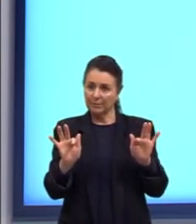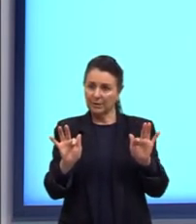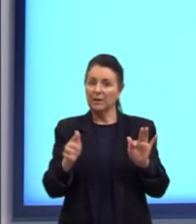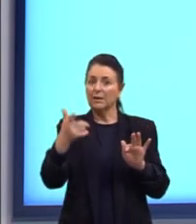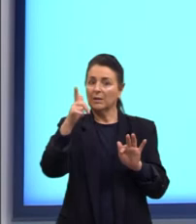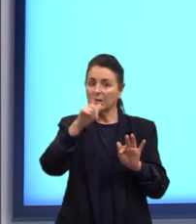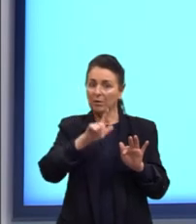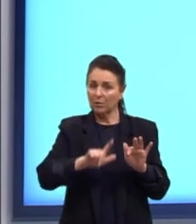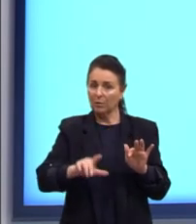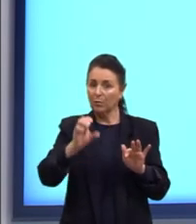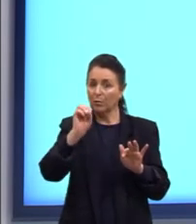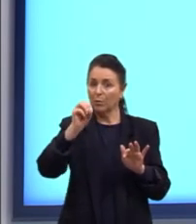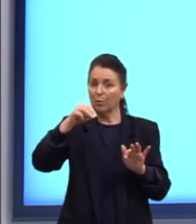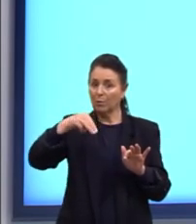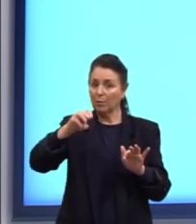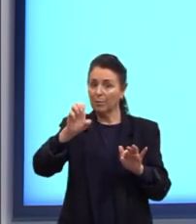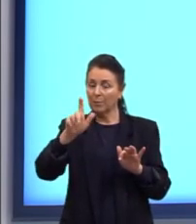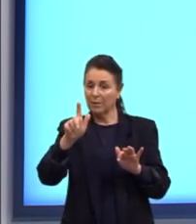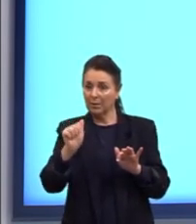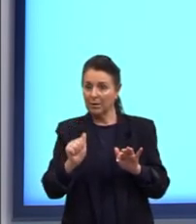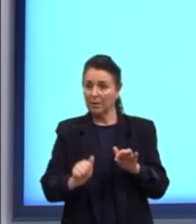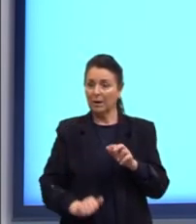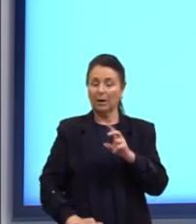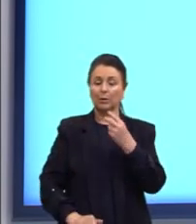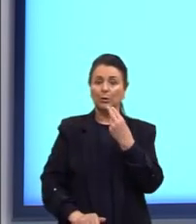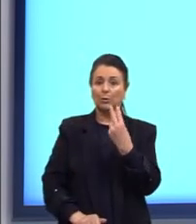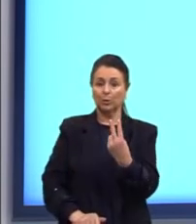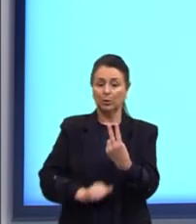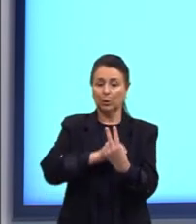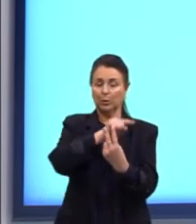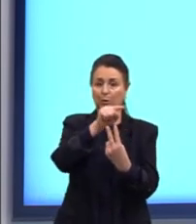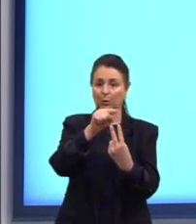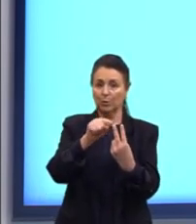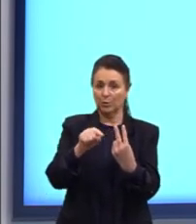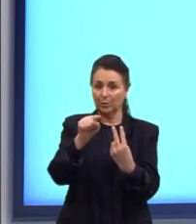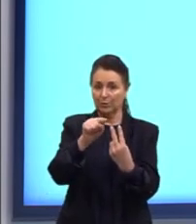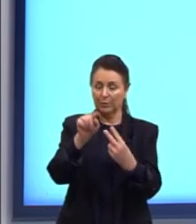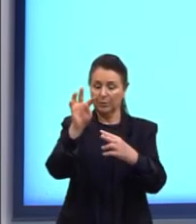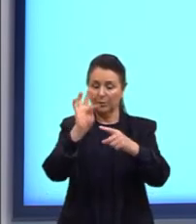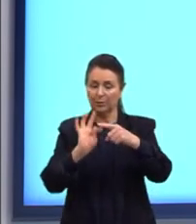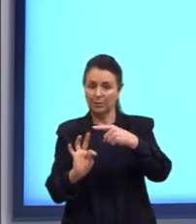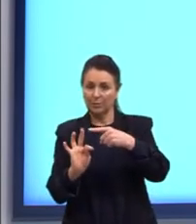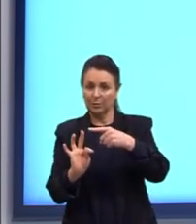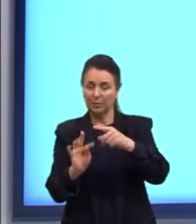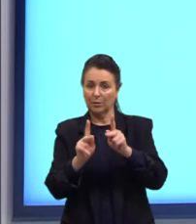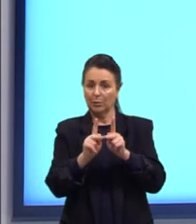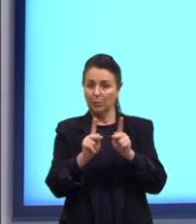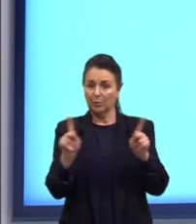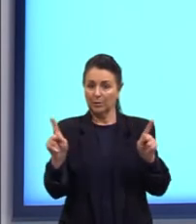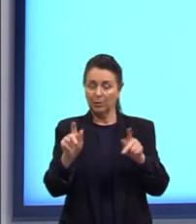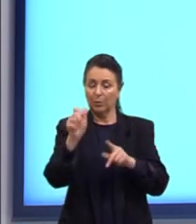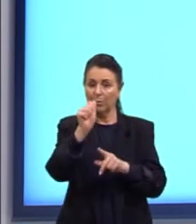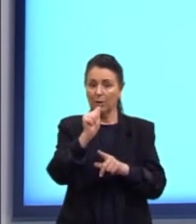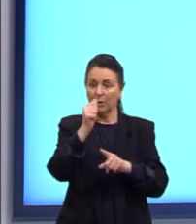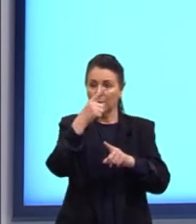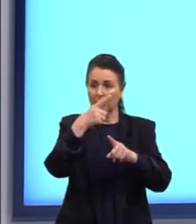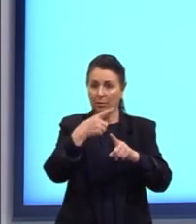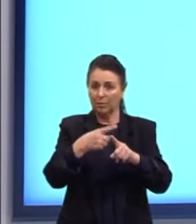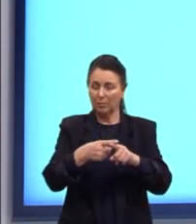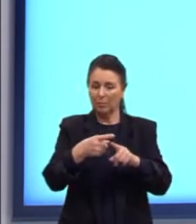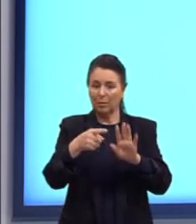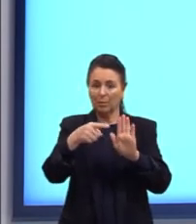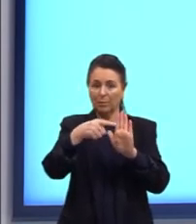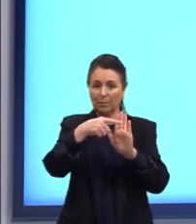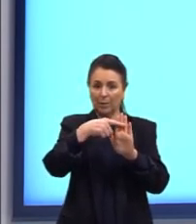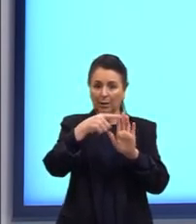novo ômega é igual a 2π sobre T sendo T o período o A que multiplica nós temos mais ou